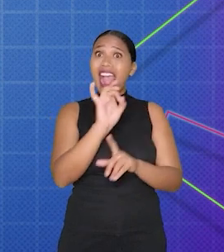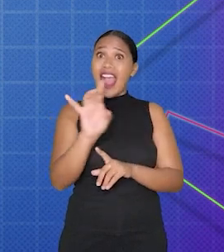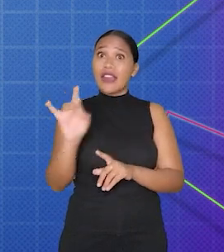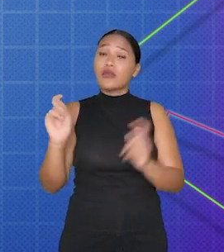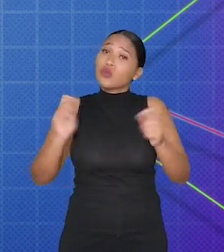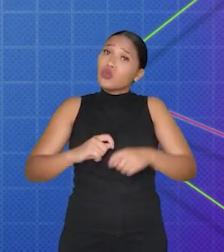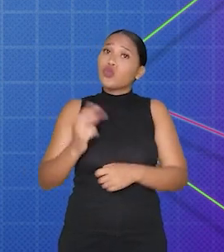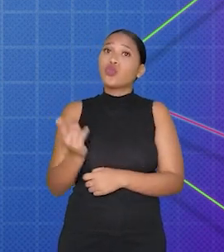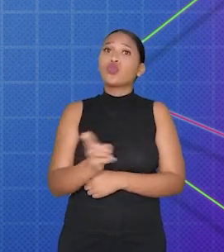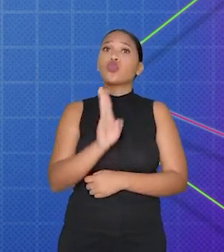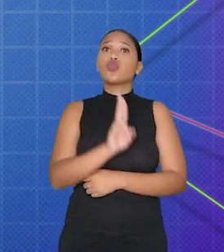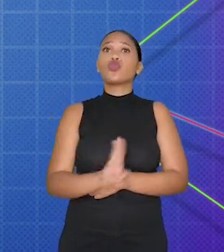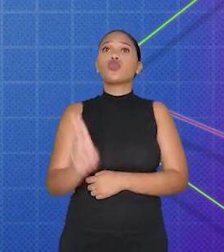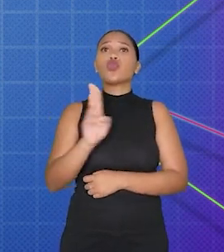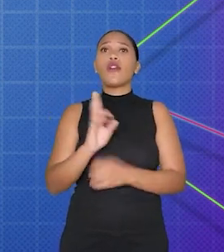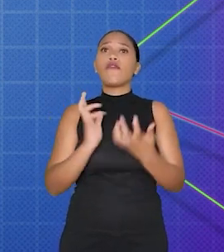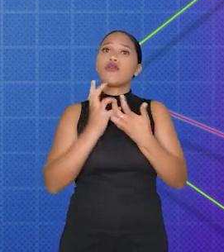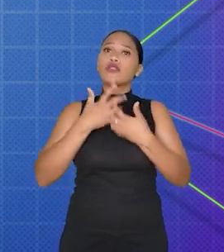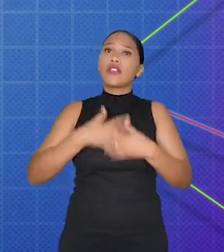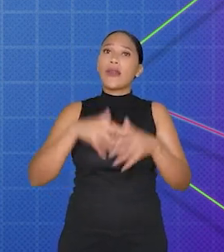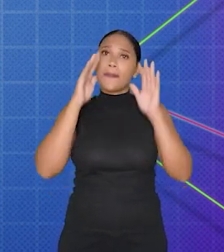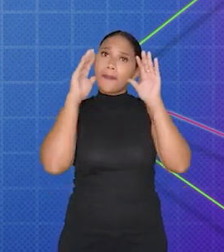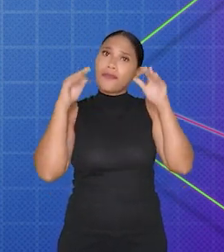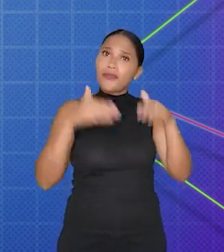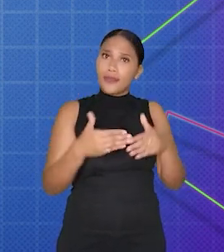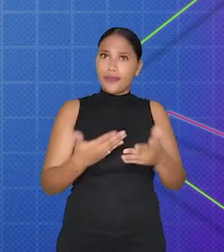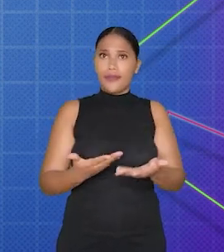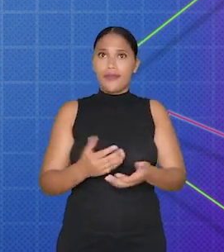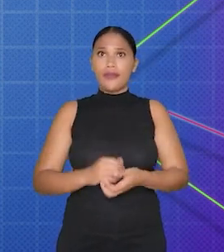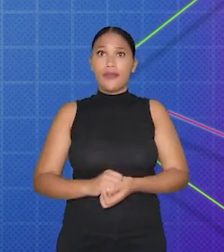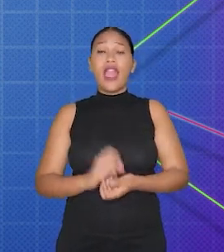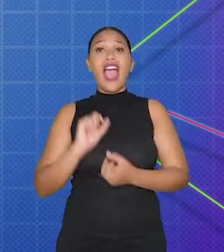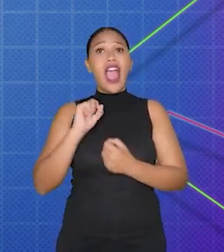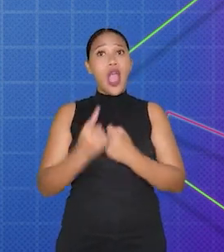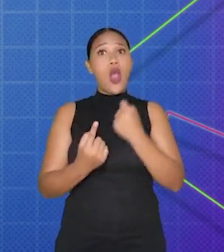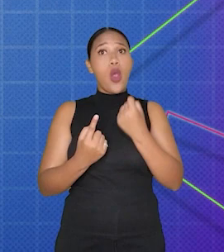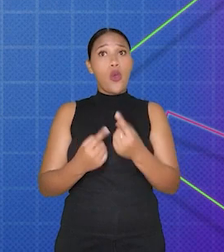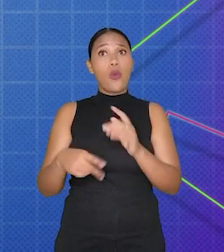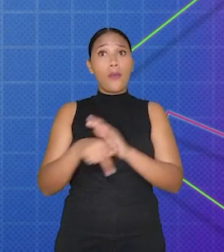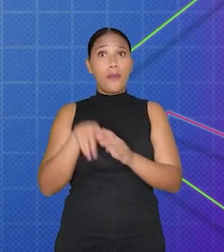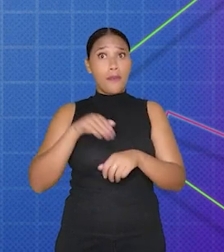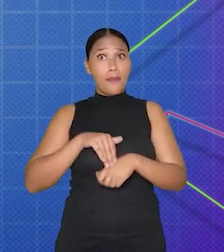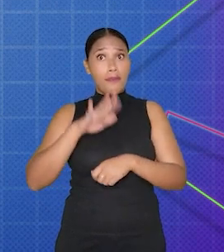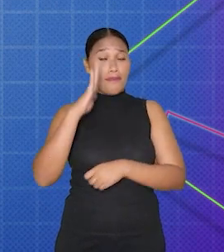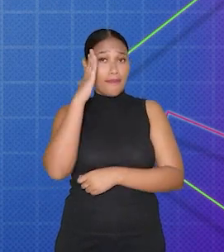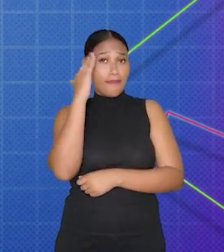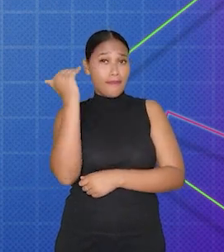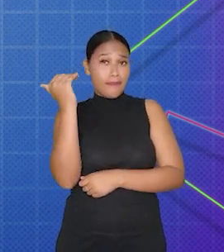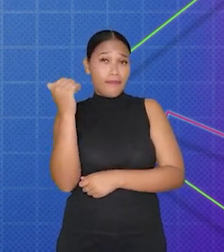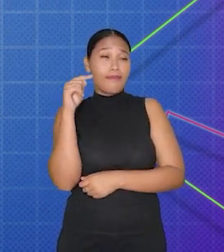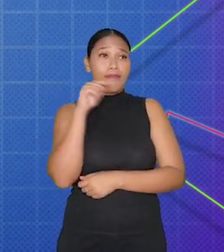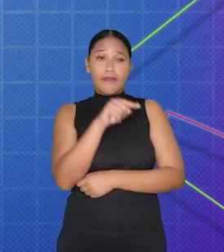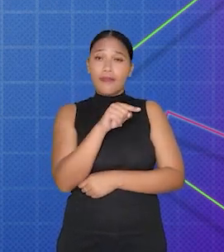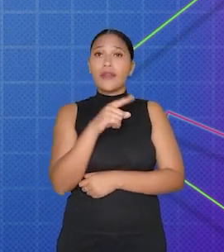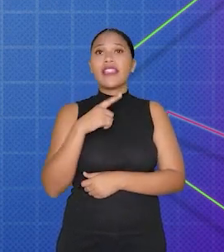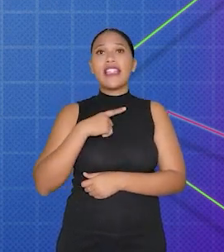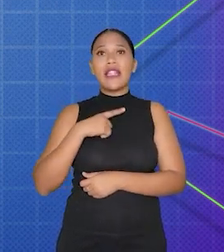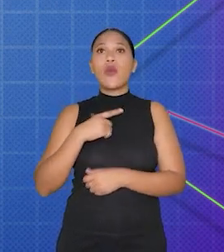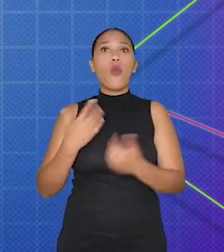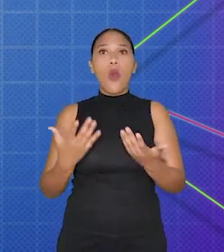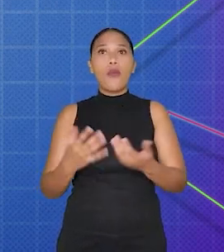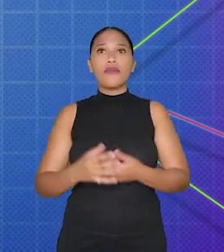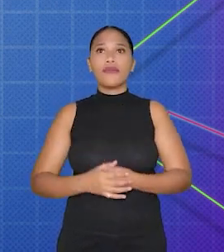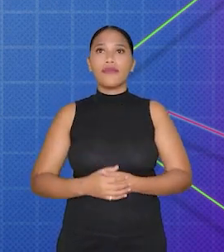cada um deles pode ser usado para adicionar funcionalidades personalizadas aos jogos. Alguns dos plugins mais populares do Construct 2